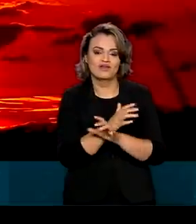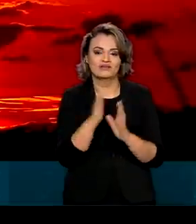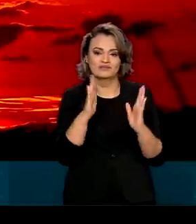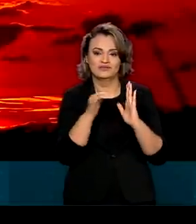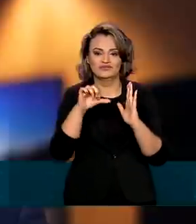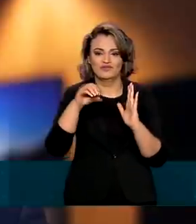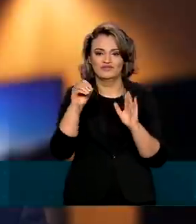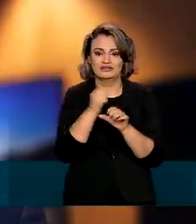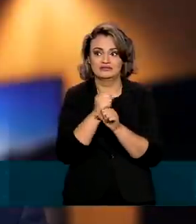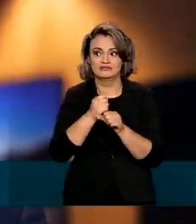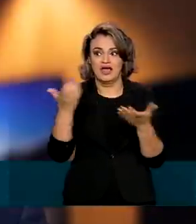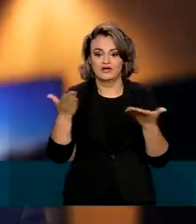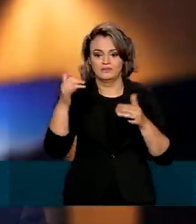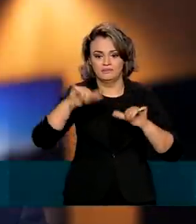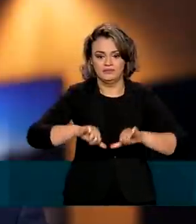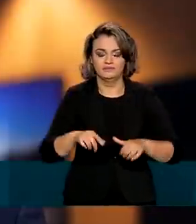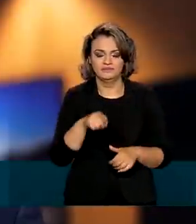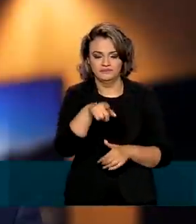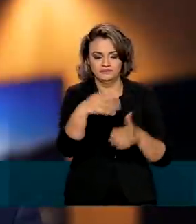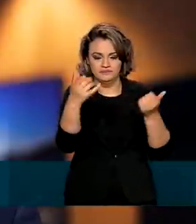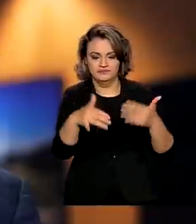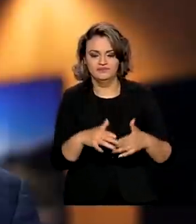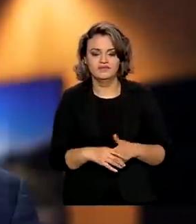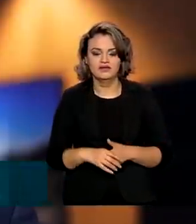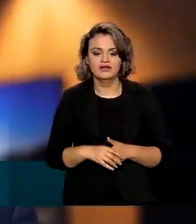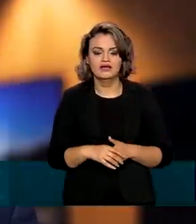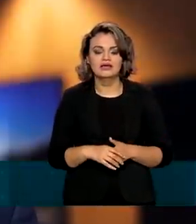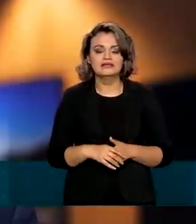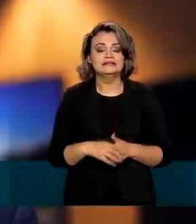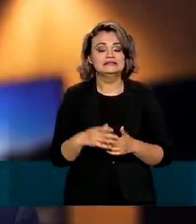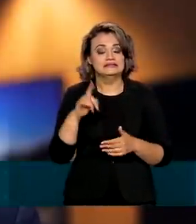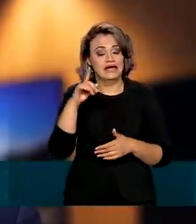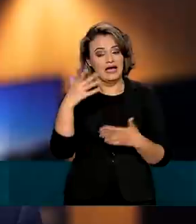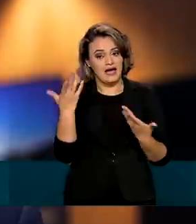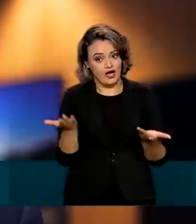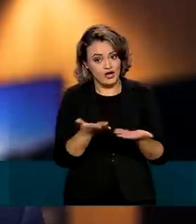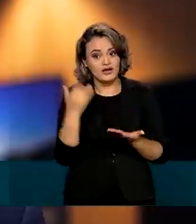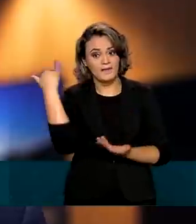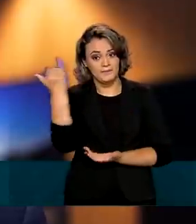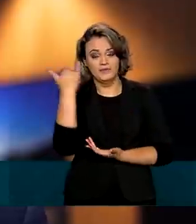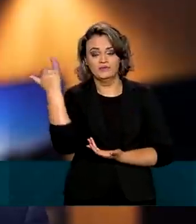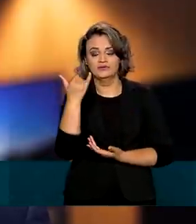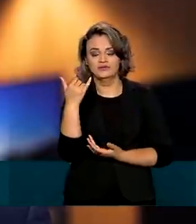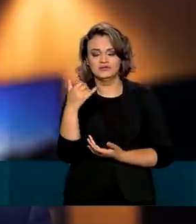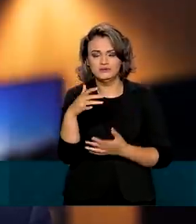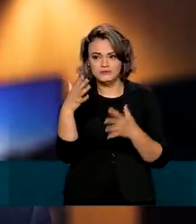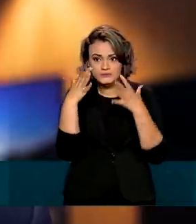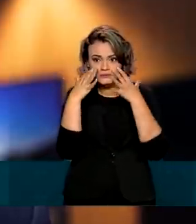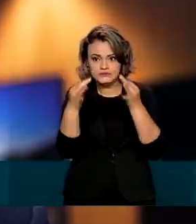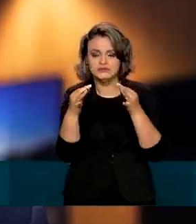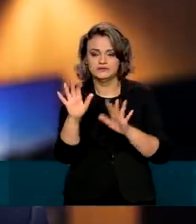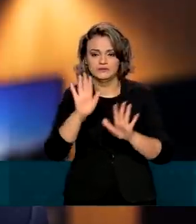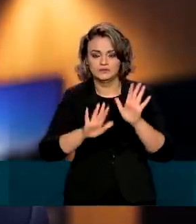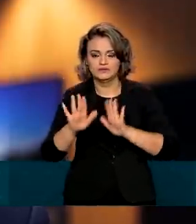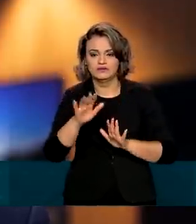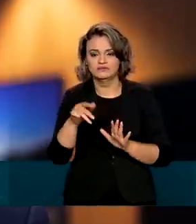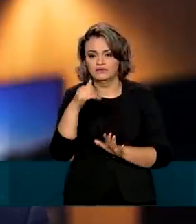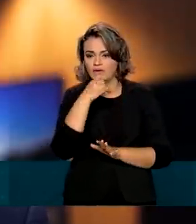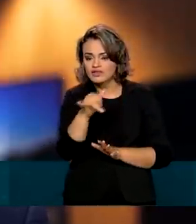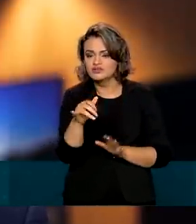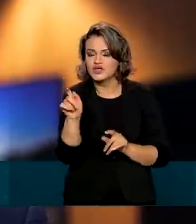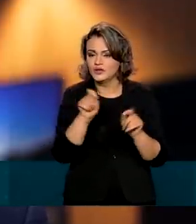90 anos. Nesse contexto, é que se faz ainda mais importante o uso eficiente da energia elétrica por todos os consumidores,